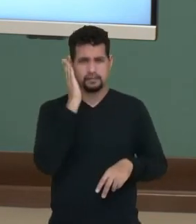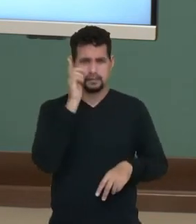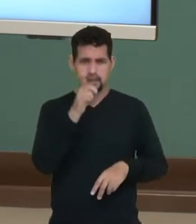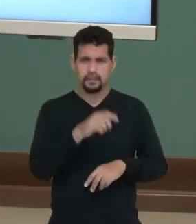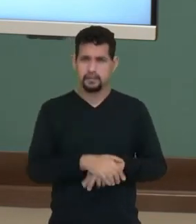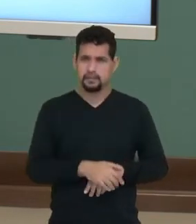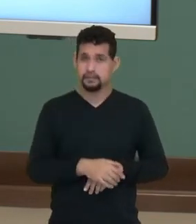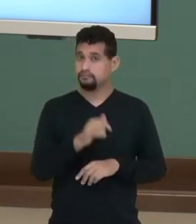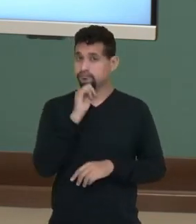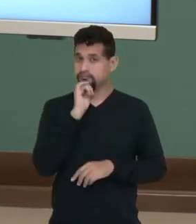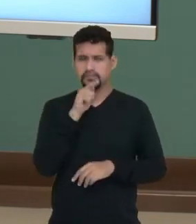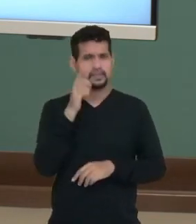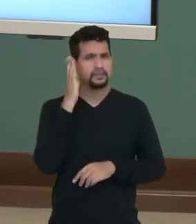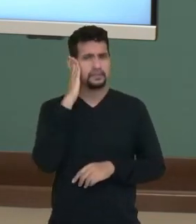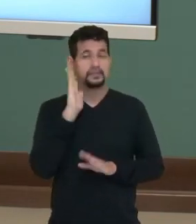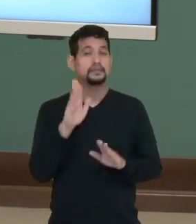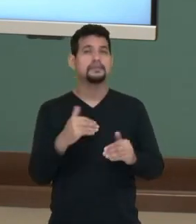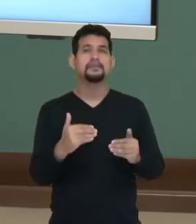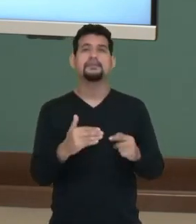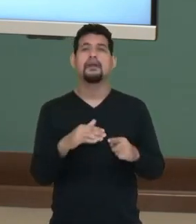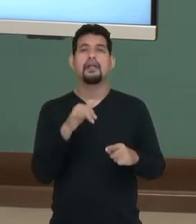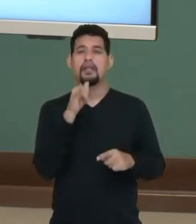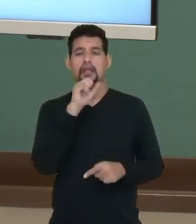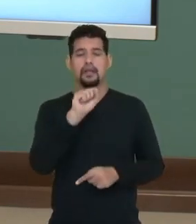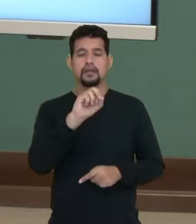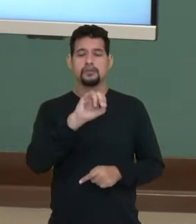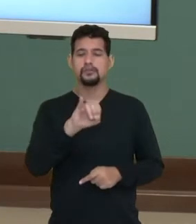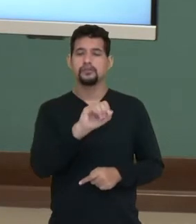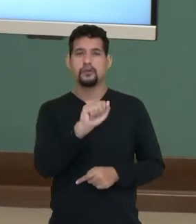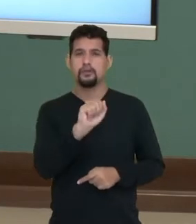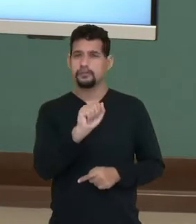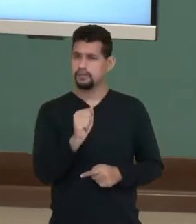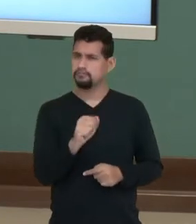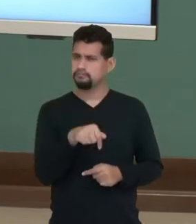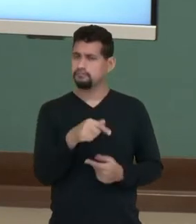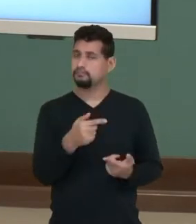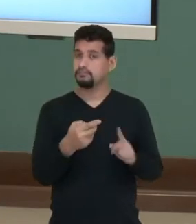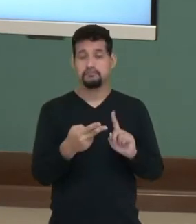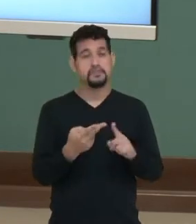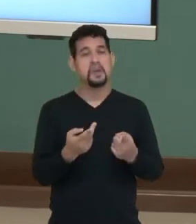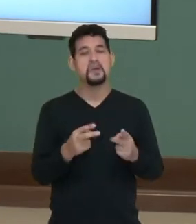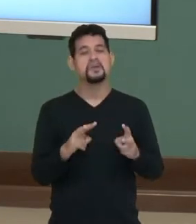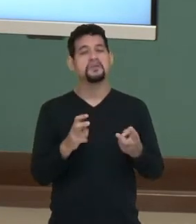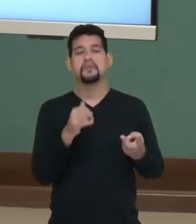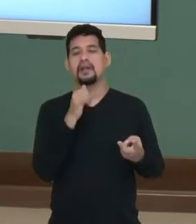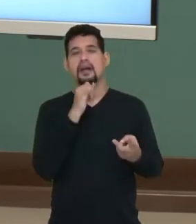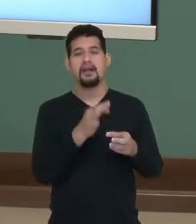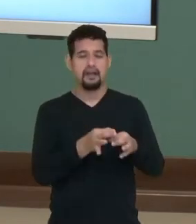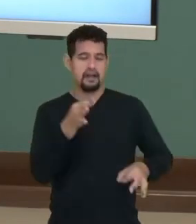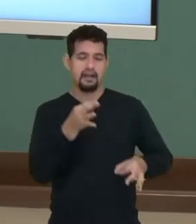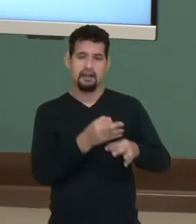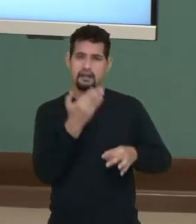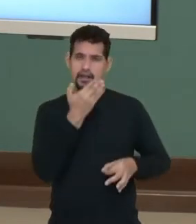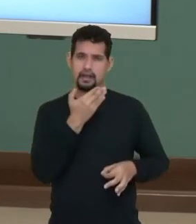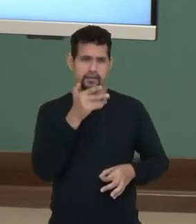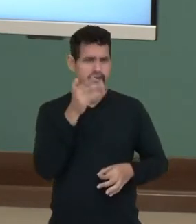Por exemplo, sabe por exemplo a importância da soja para o nosso país ou por exemplo a questão da cana-de-açúcar?